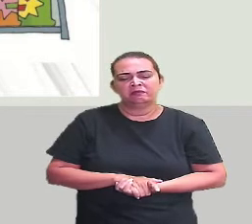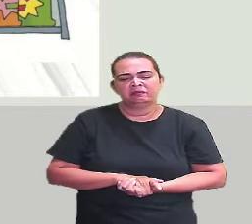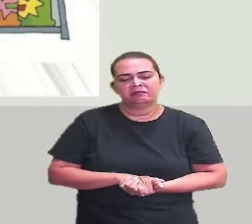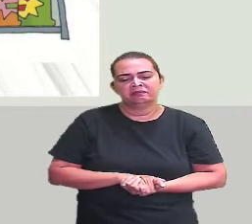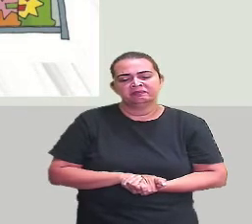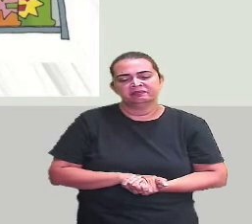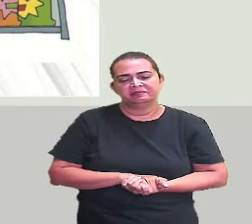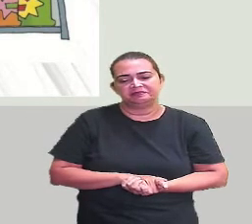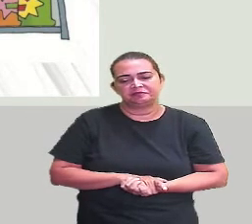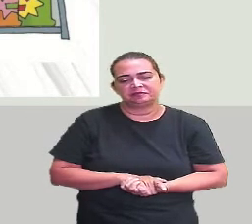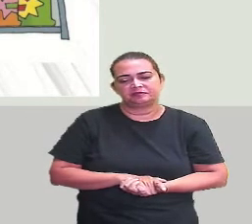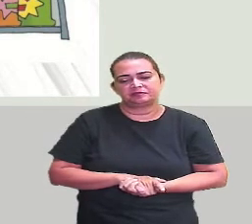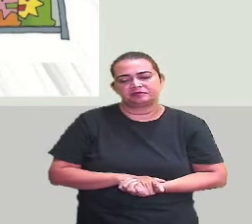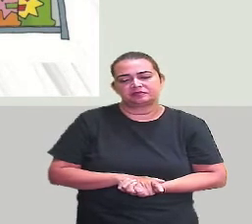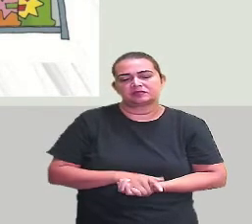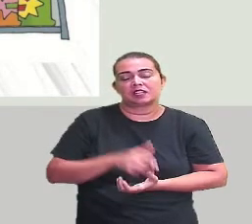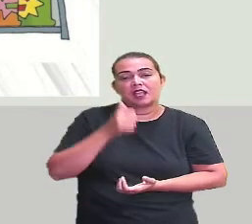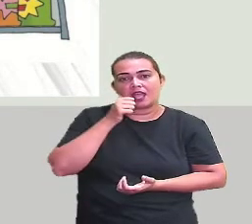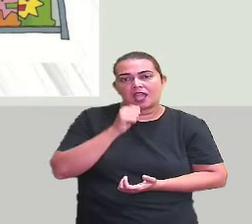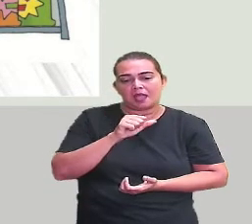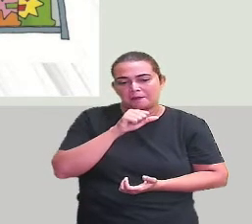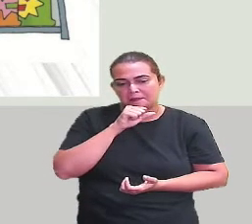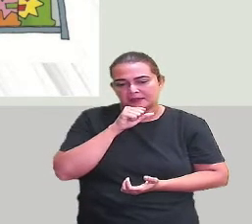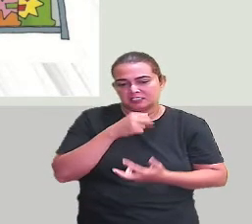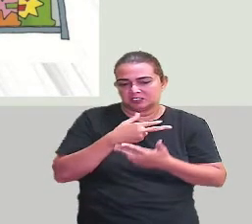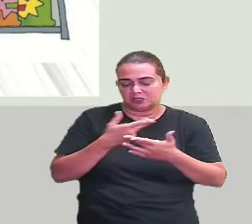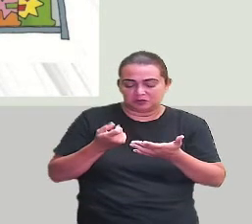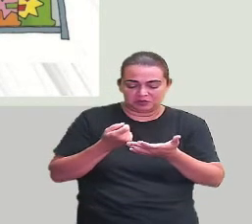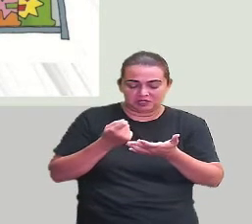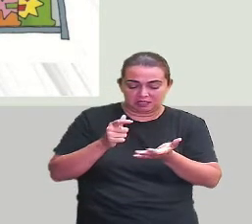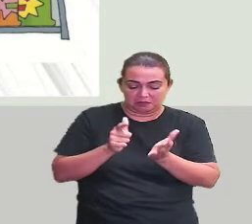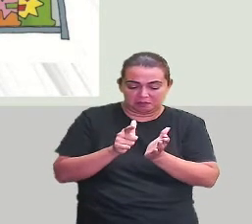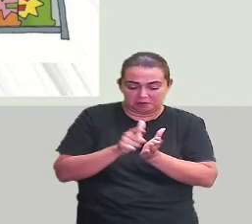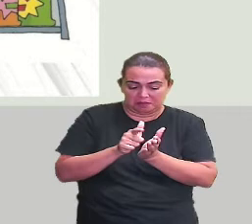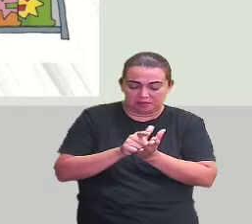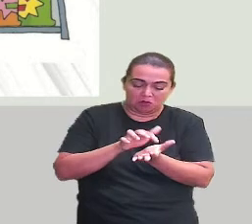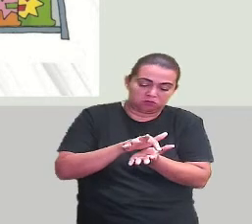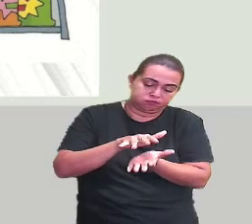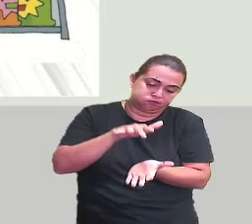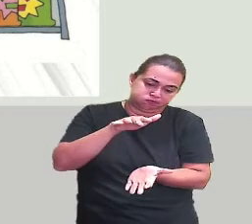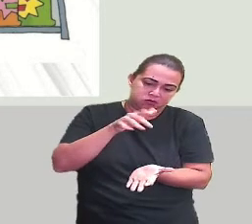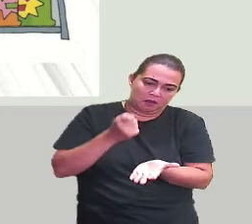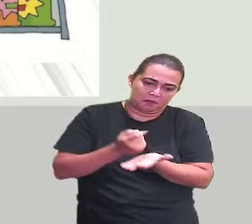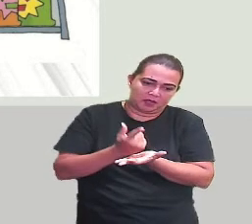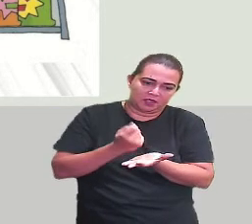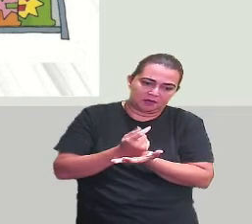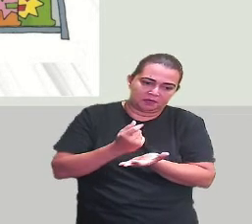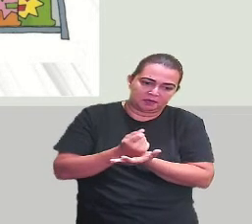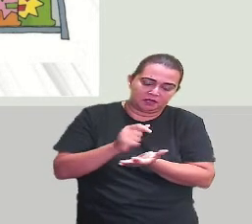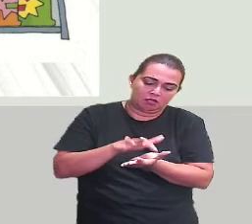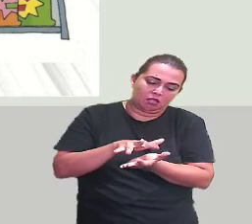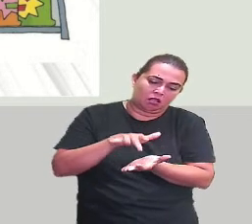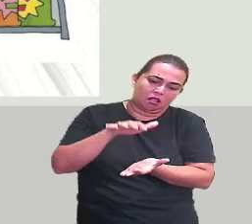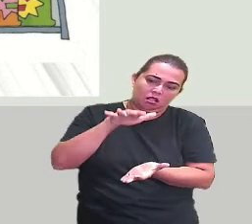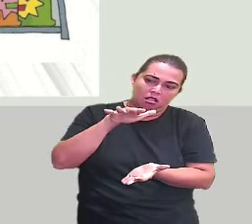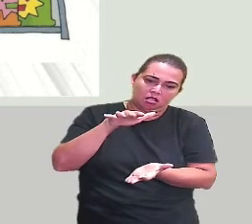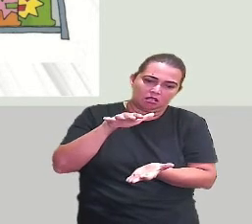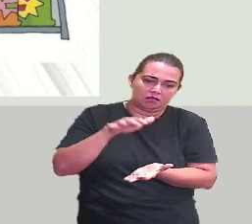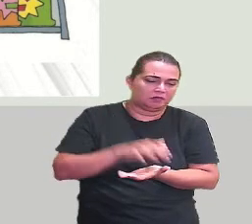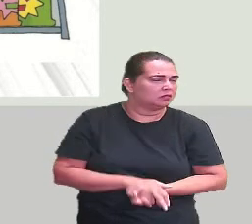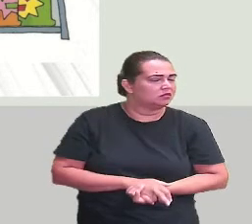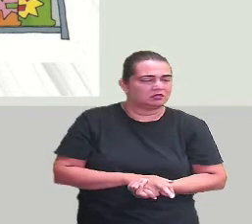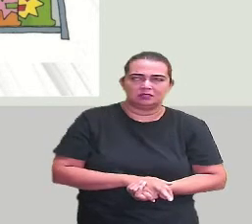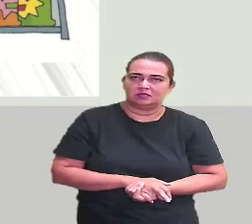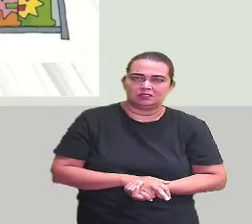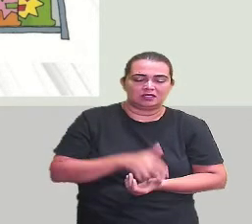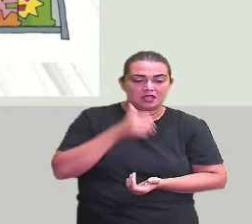Olha aí, a mãe de Marcelo cheia de boletos para pagar. Eita, parece que a gente vive plantando um pé de boleto, não não? Eita,